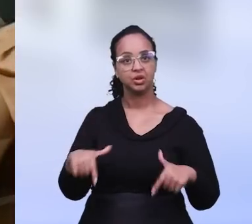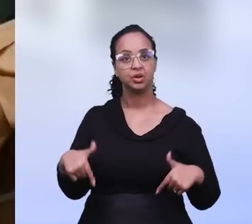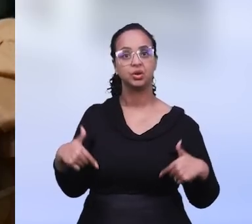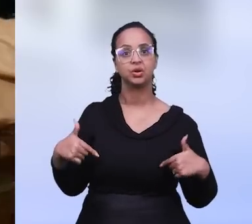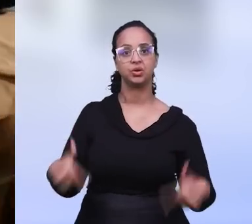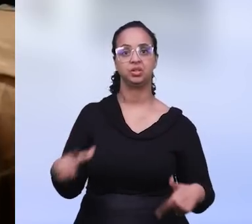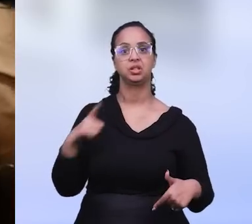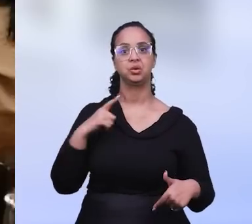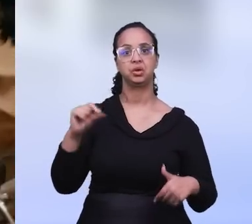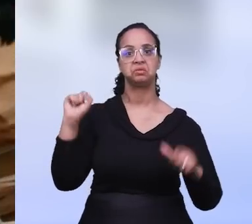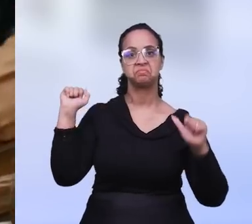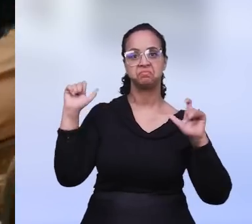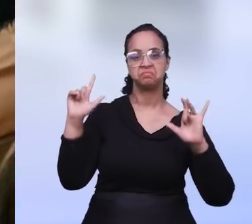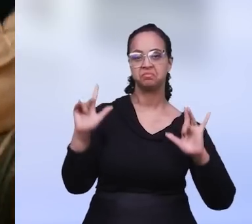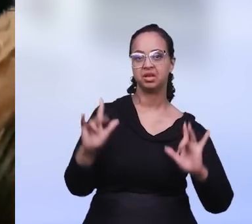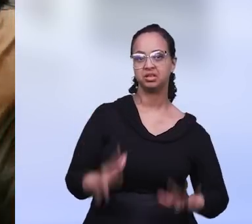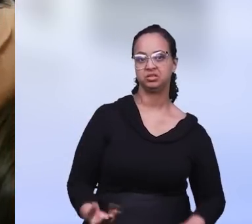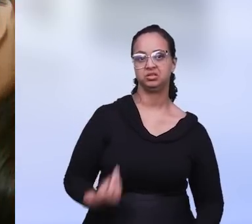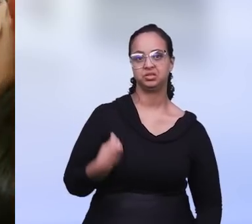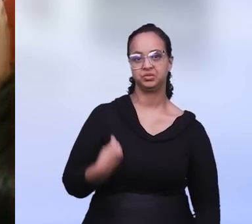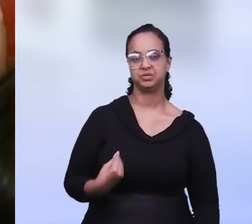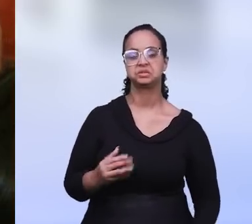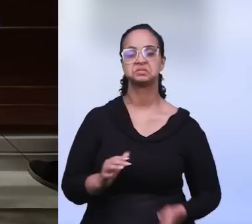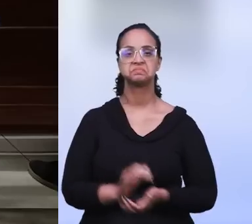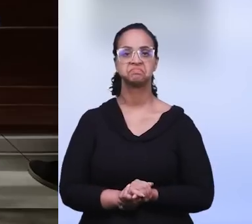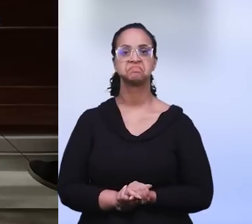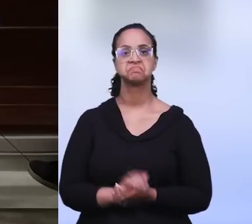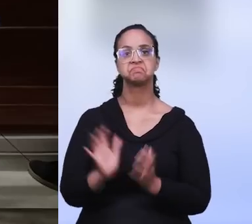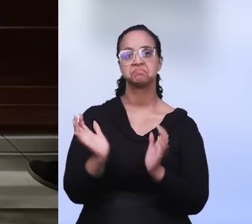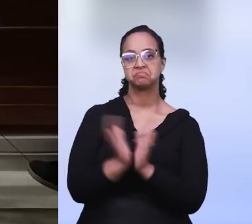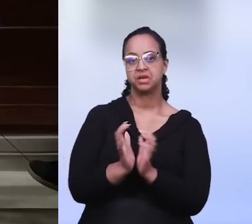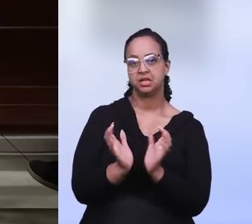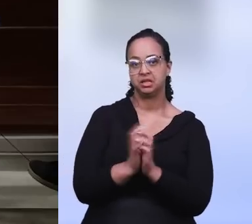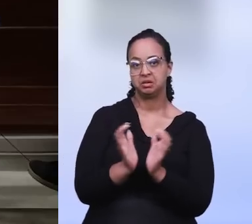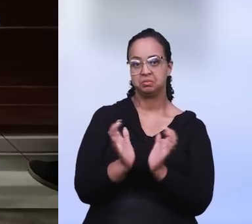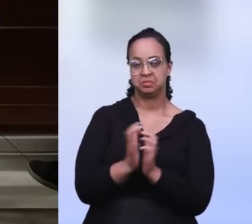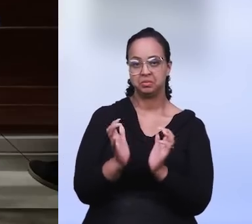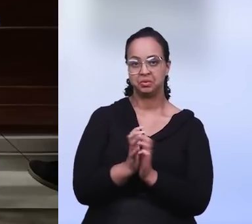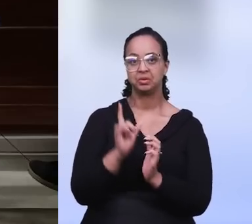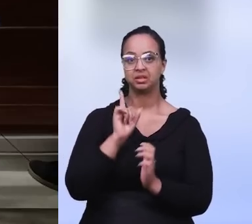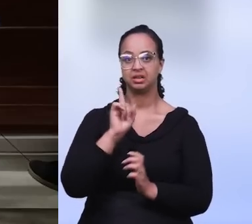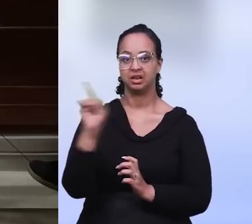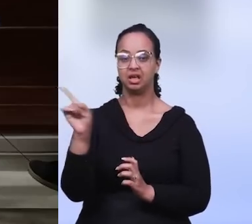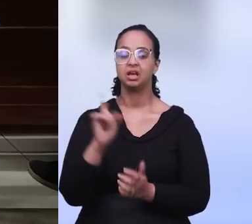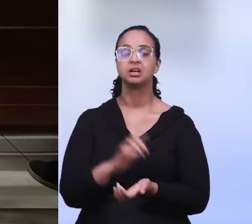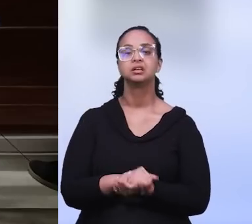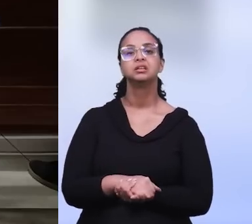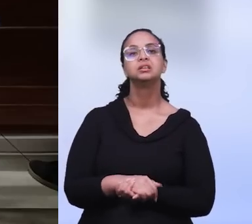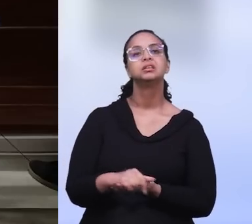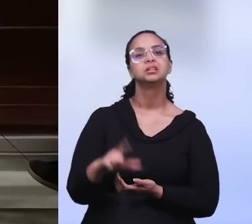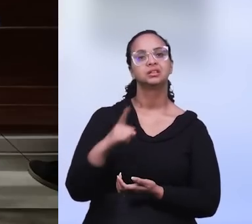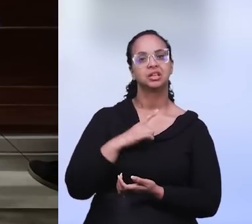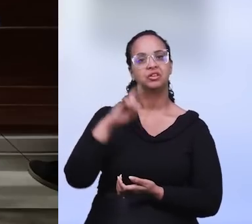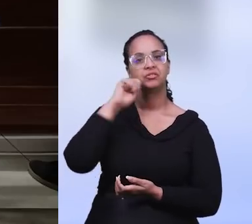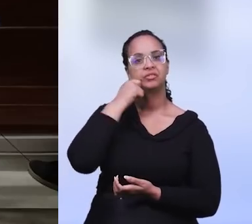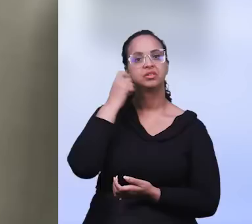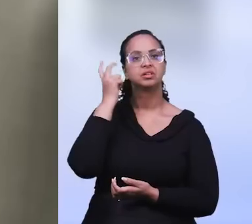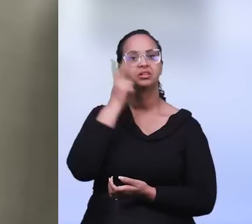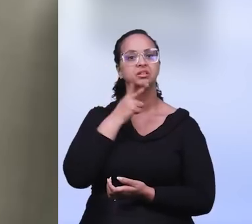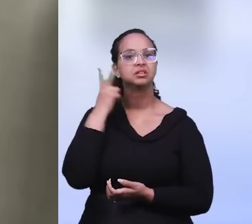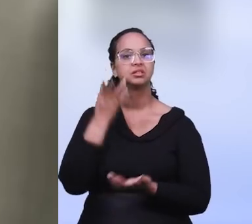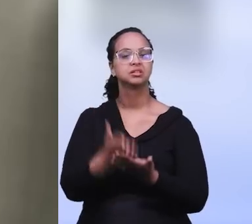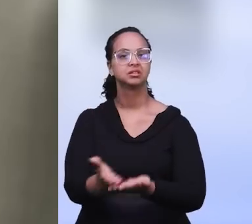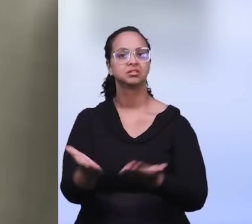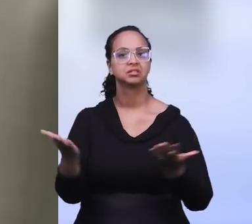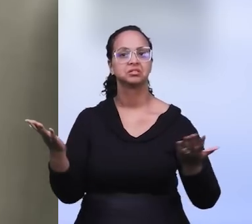Ele multiplica as bênçãos das nossas vidas e lares. Em Pernambuco, os irmãos do Polo Curado, em Recife, sentaram a mesa do